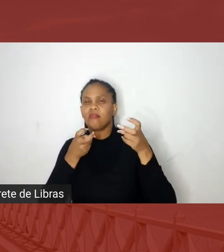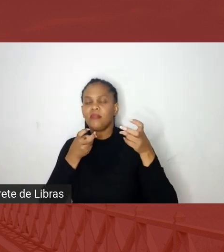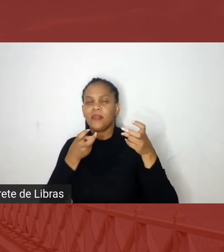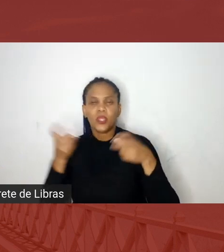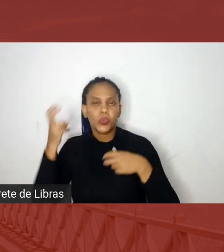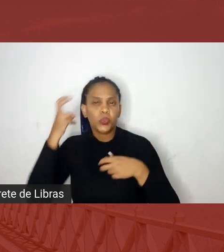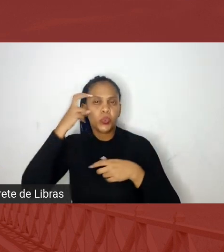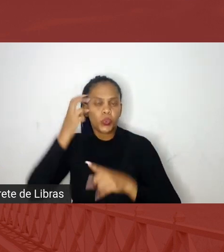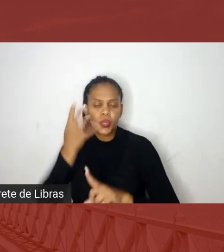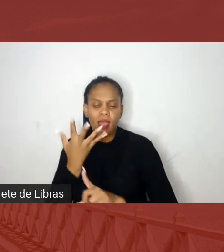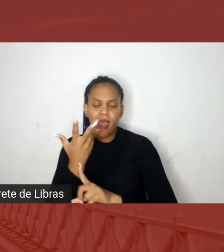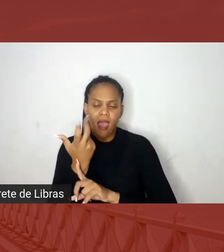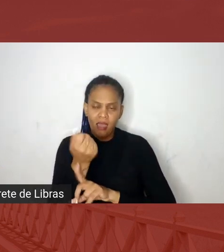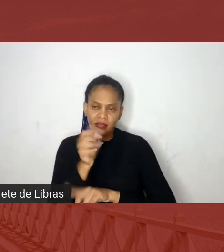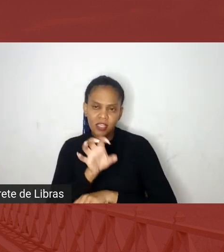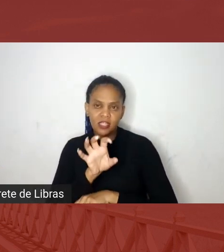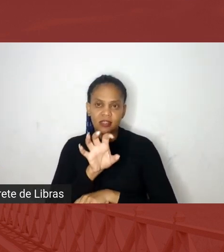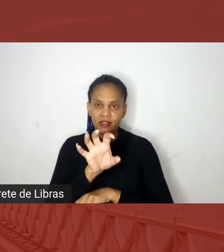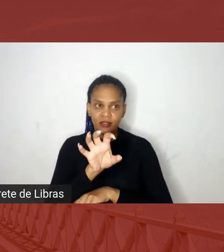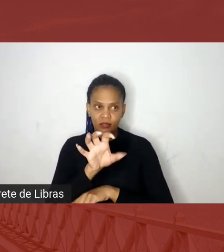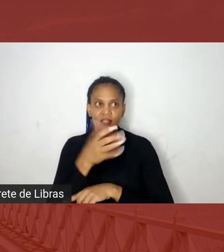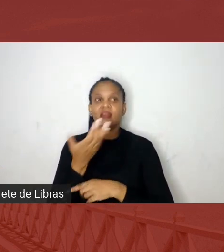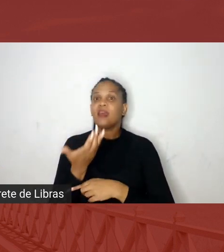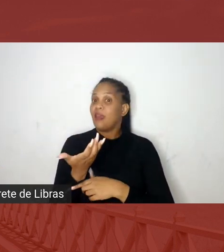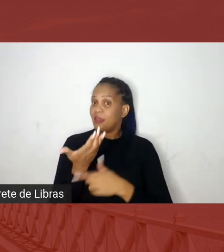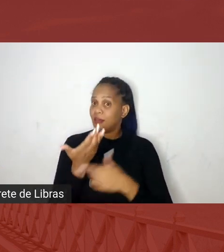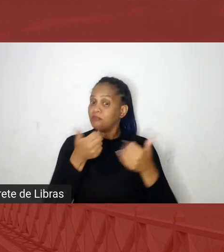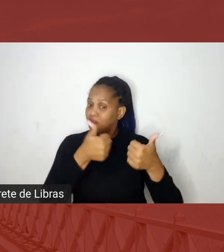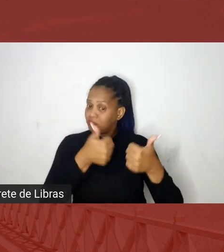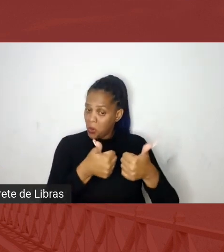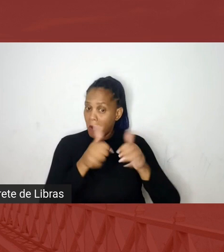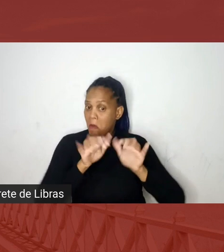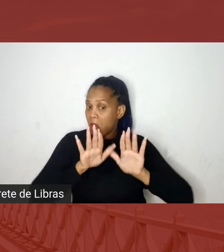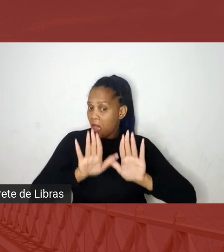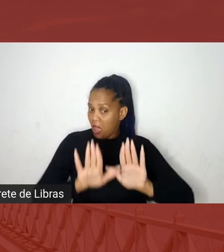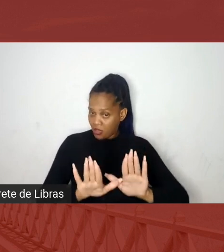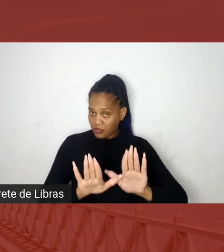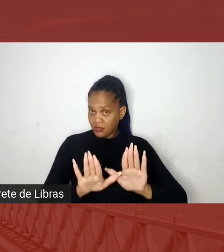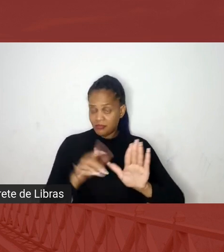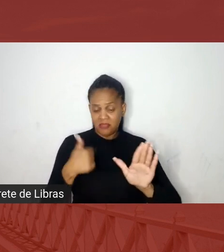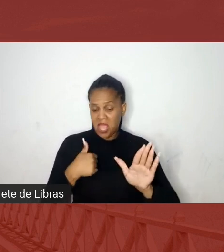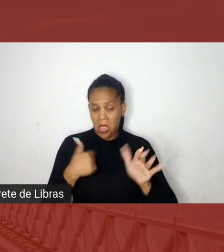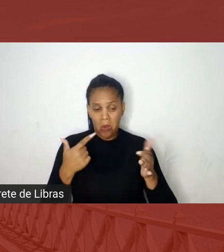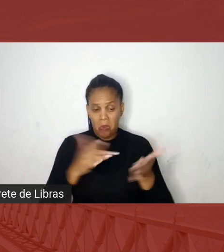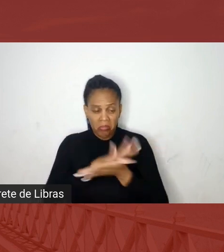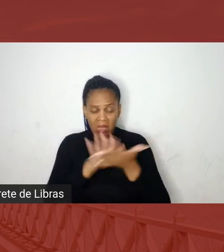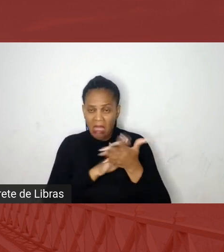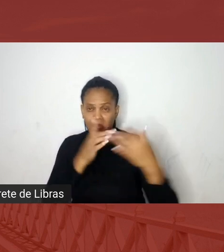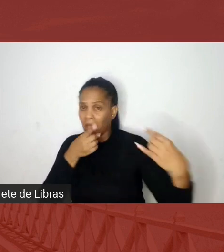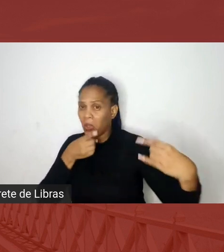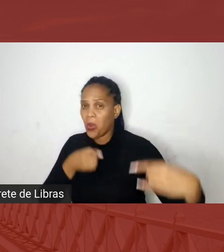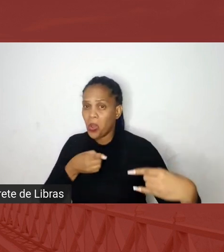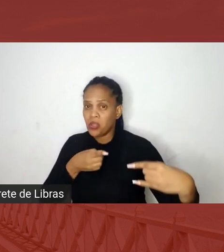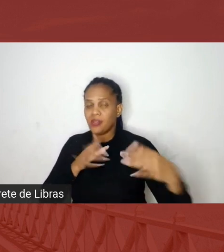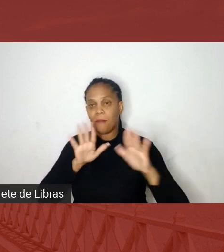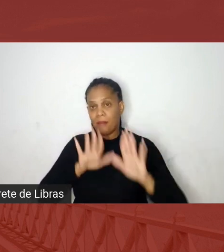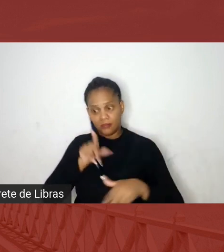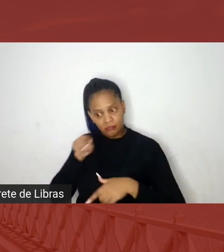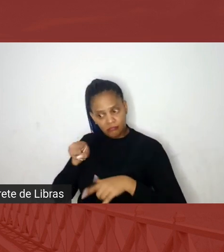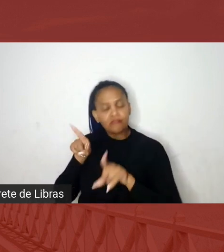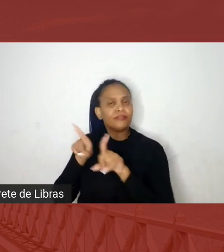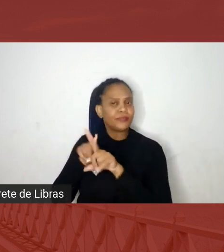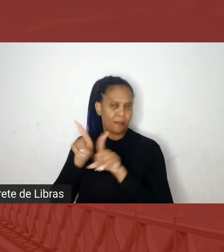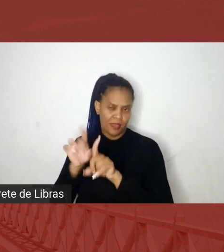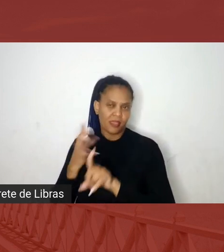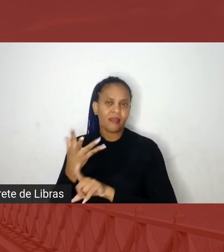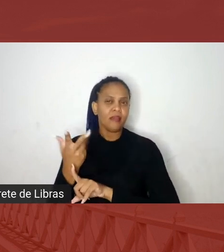é isso aqui, beleza, a arte é essa galeria, massa, não tenho nada contra não, mas aquilo ali também é arte, tem que começar a entender que